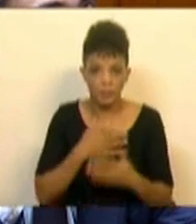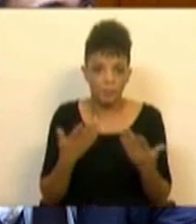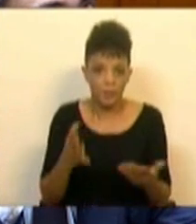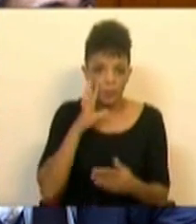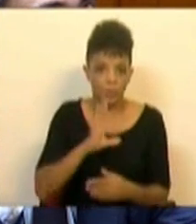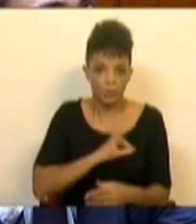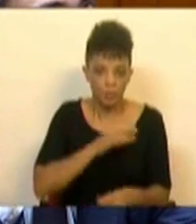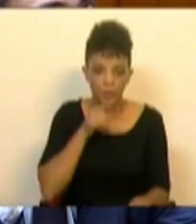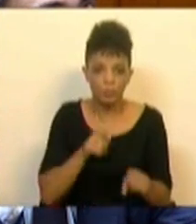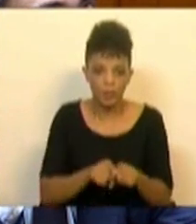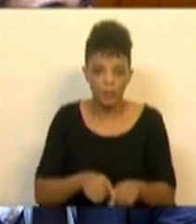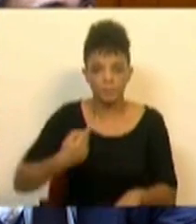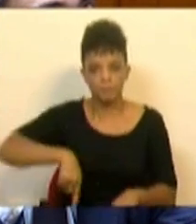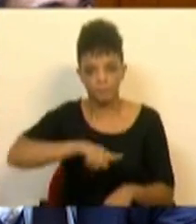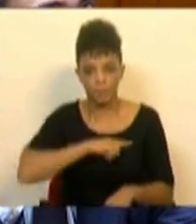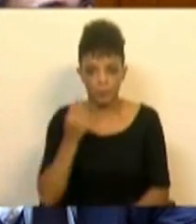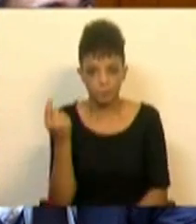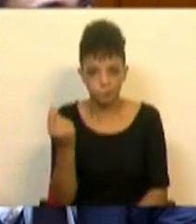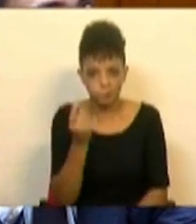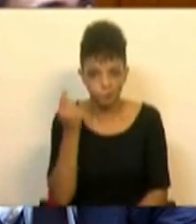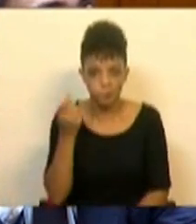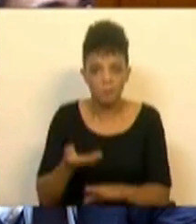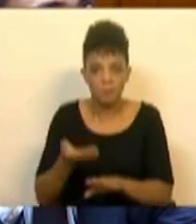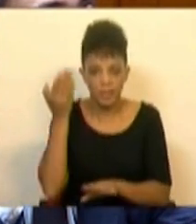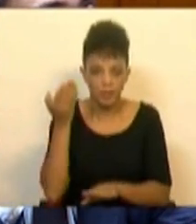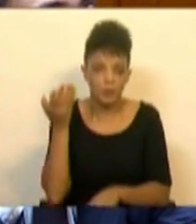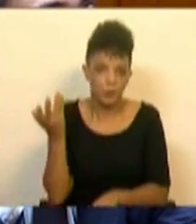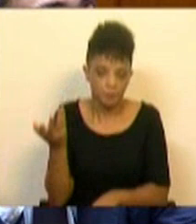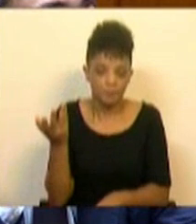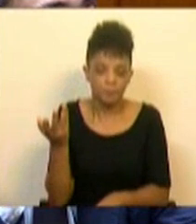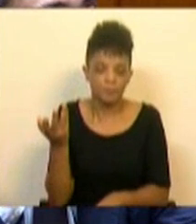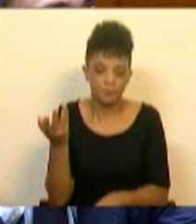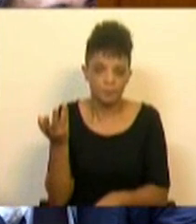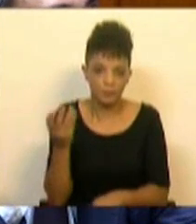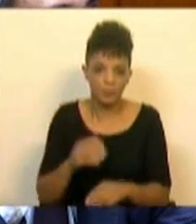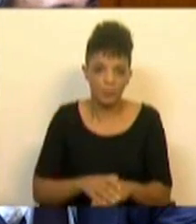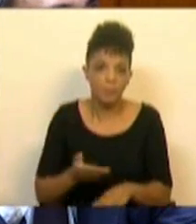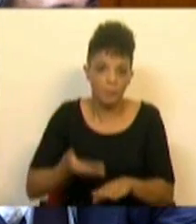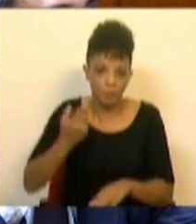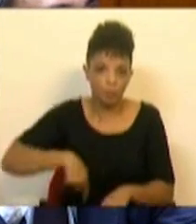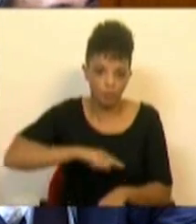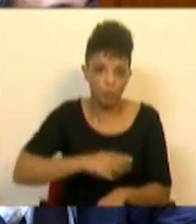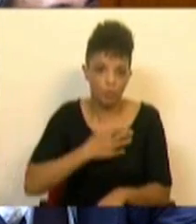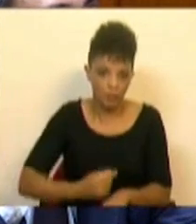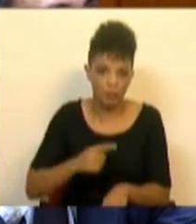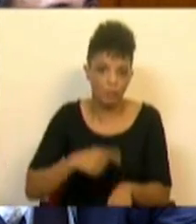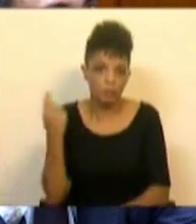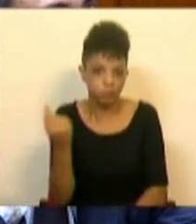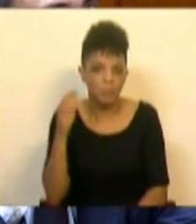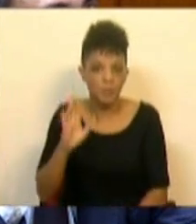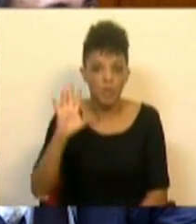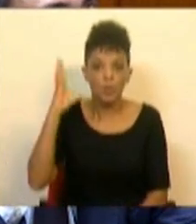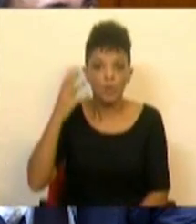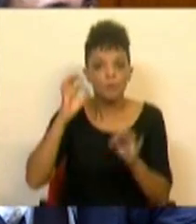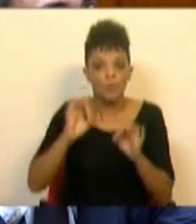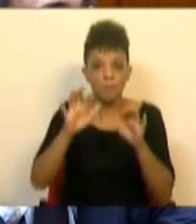por isso, Sra. Deputada, nós estamos a demorar mais tempo, porventura, do que aquilo que nós próprios gostaríamos, mas aquilo que queremos é que quando